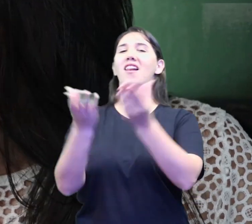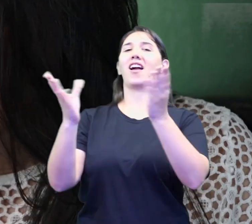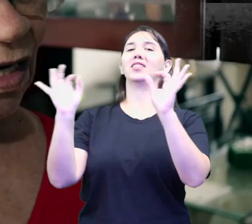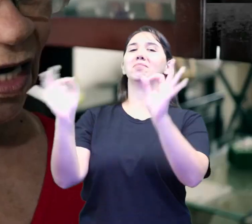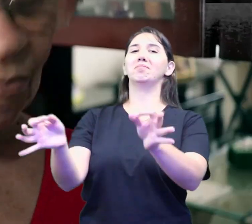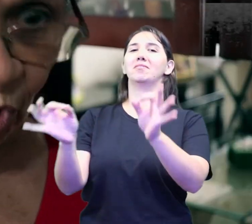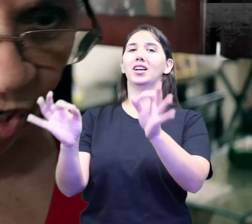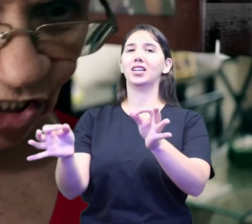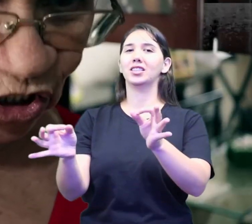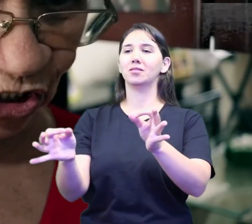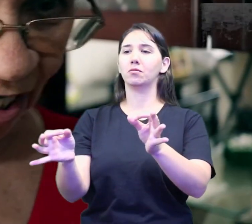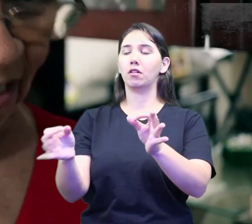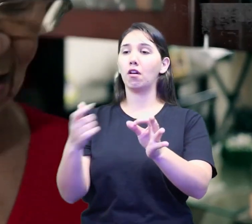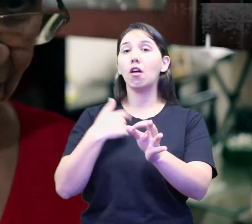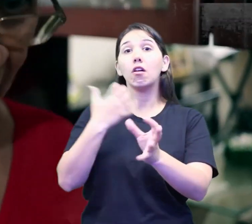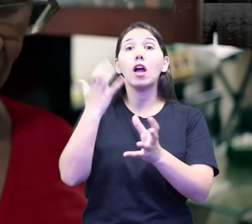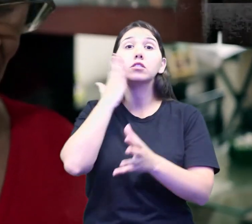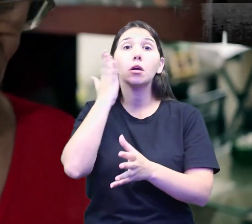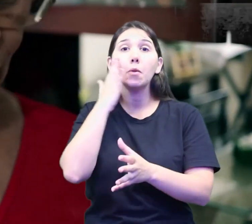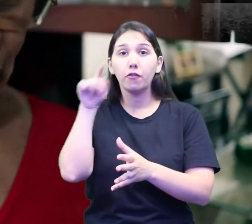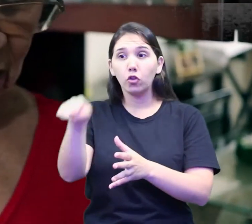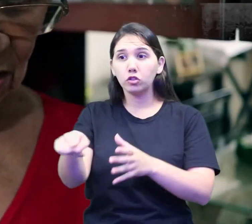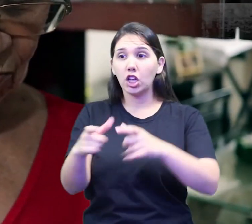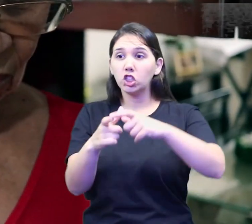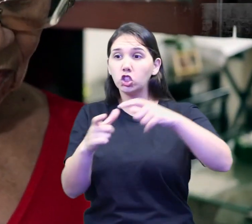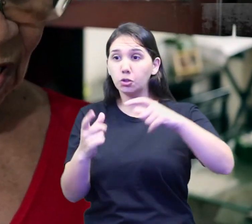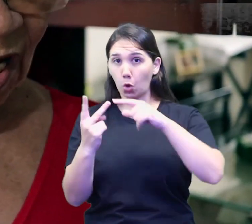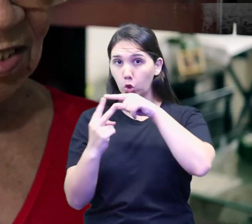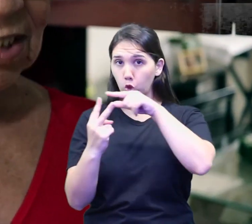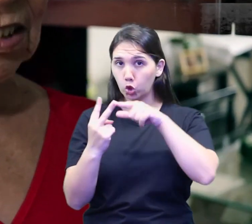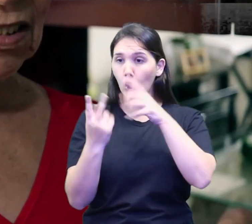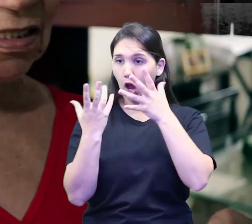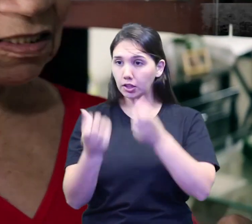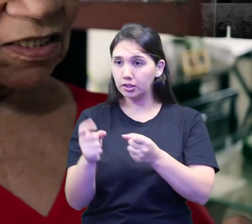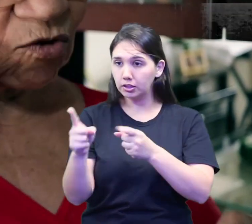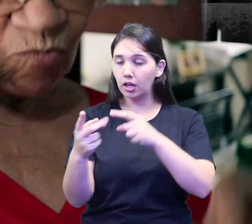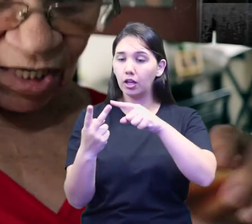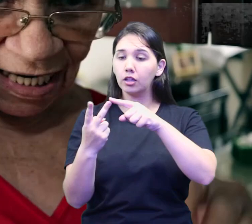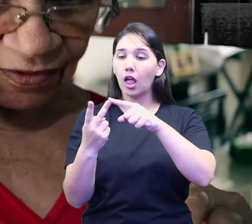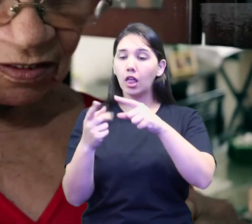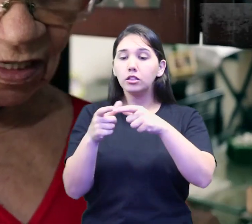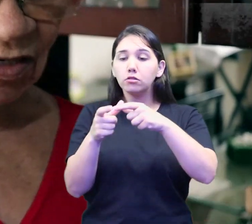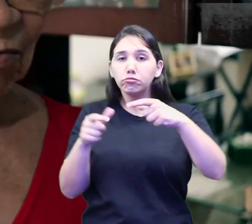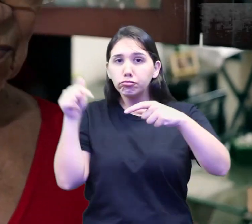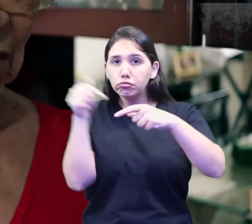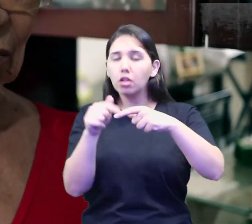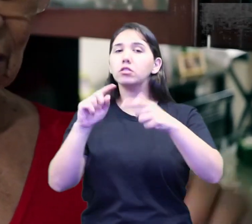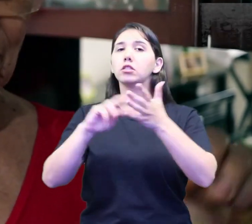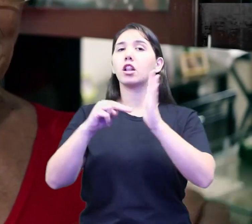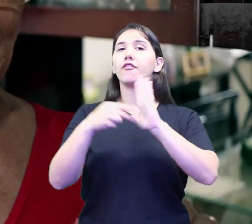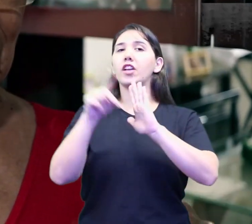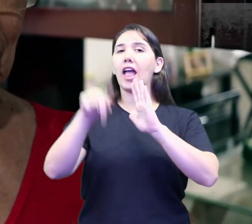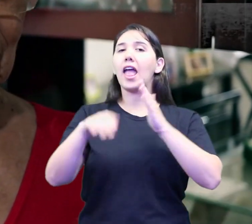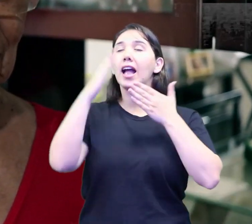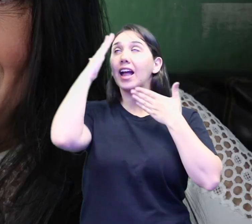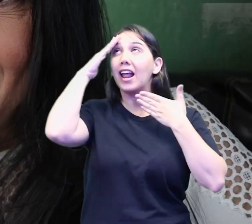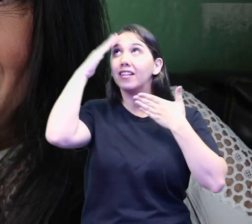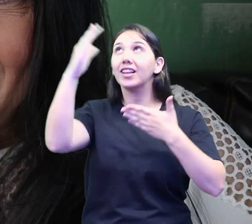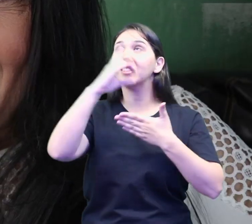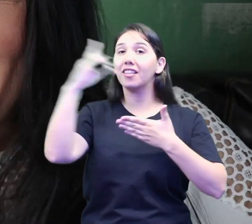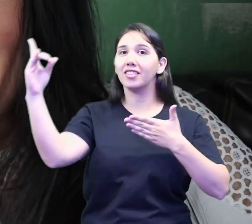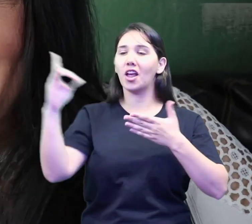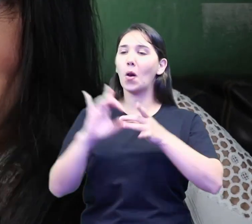É pra eu registrar esse também como dízimo? Ah, sim. Como gratidão pelo livramento?